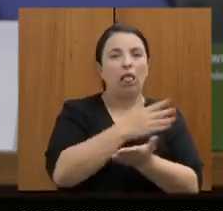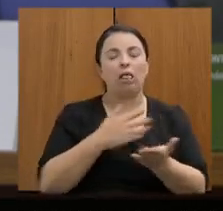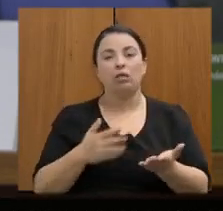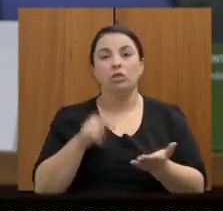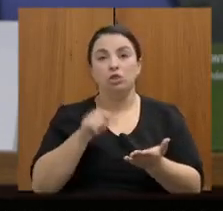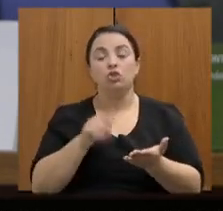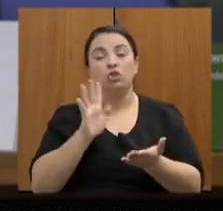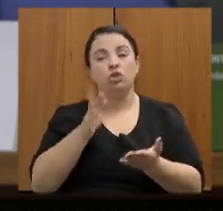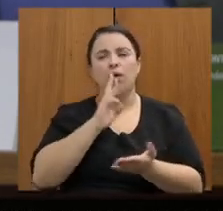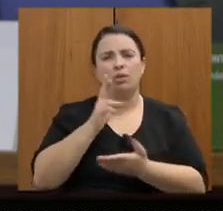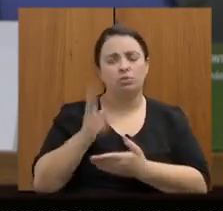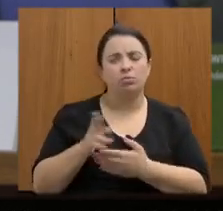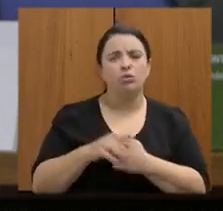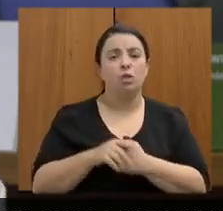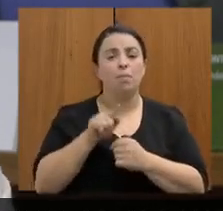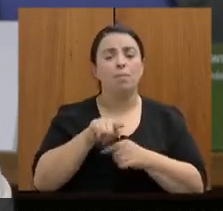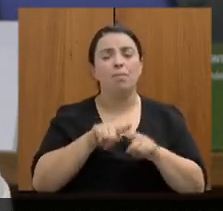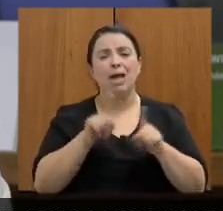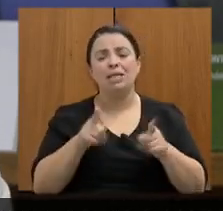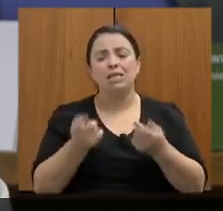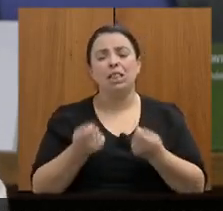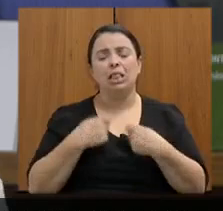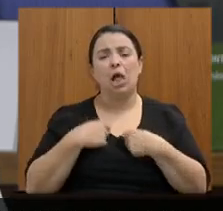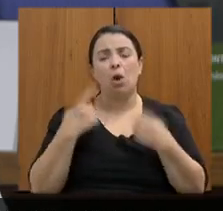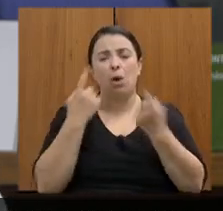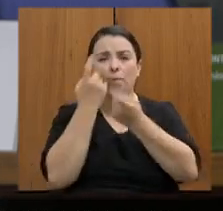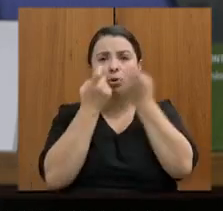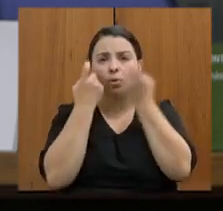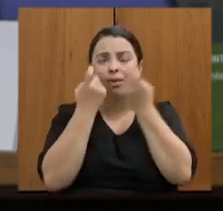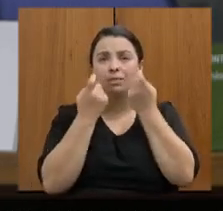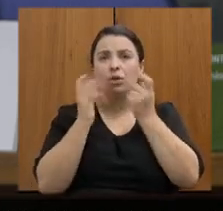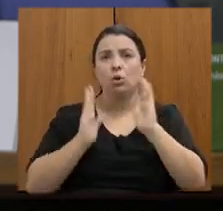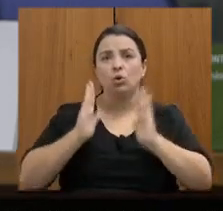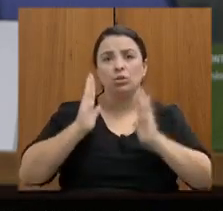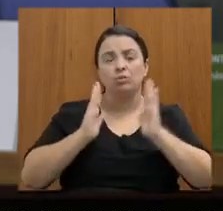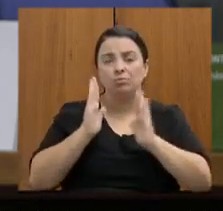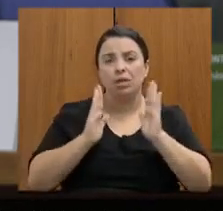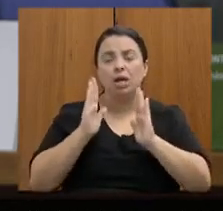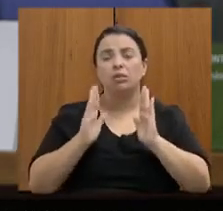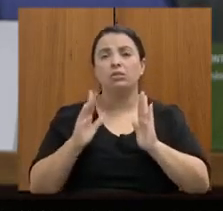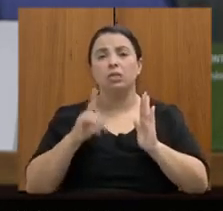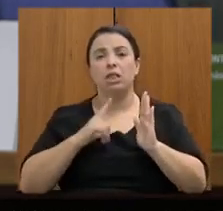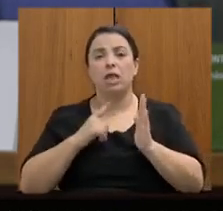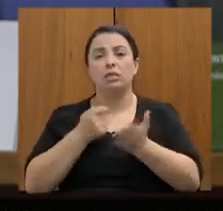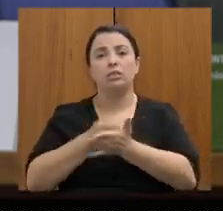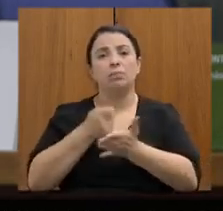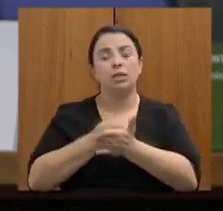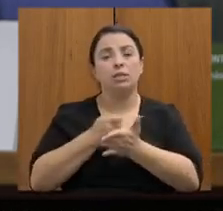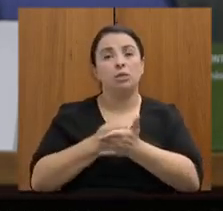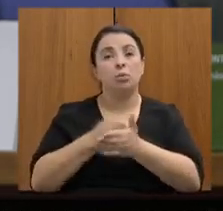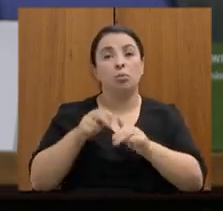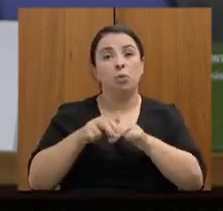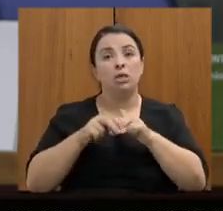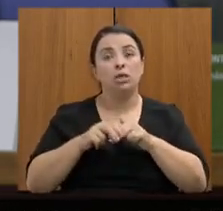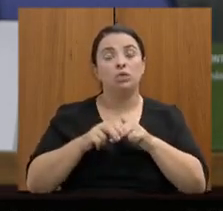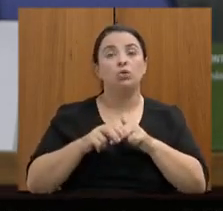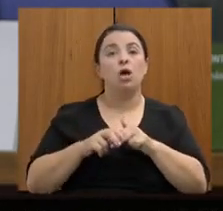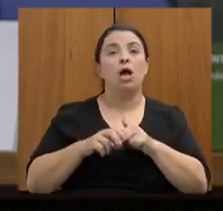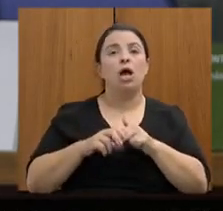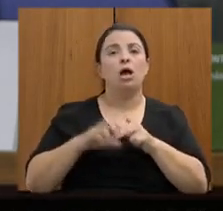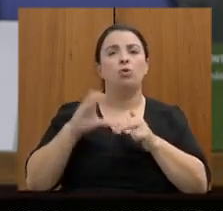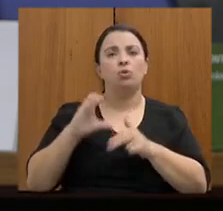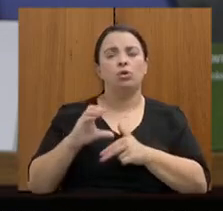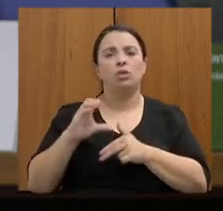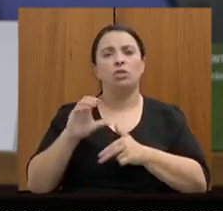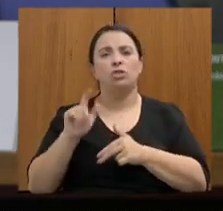traz ali uma preocupação com os prazos que são estabelecidos pela controladoria geral do estado nós precisamos atentar esses